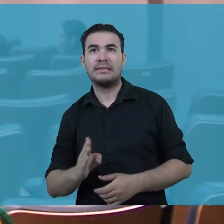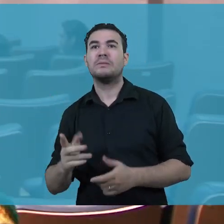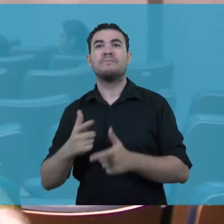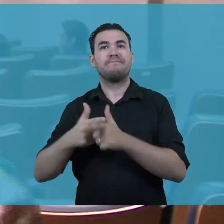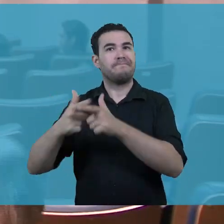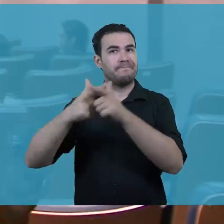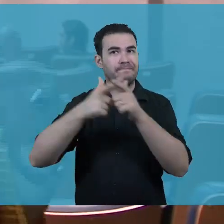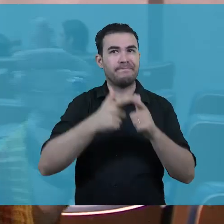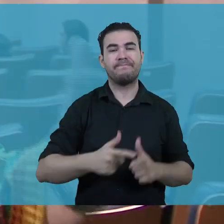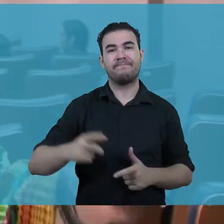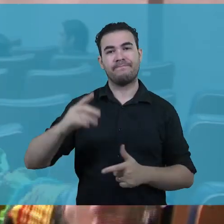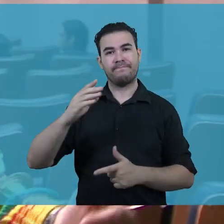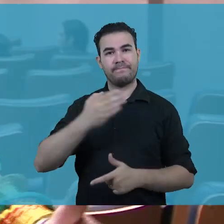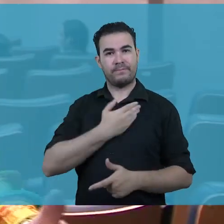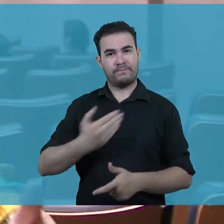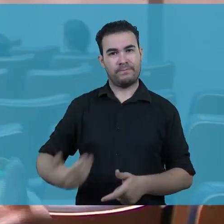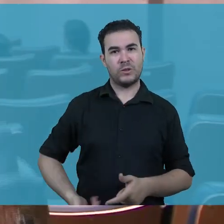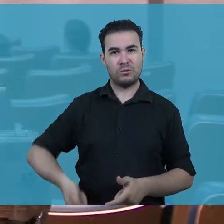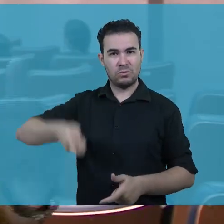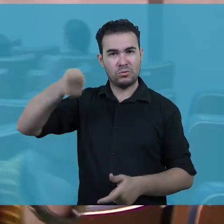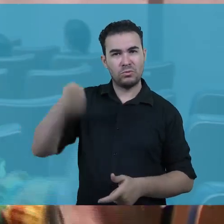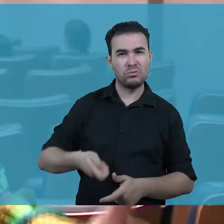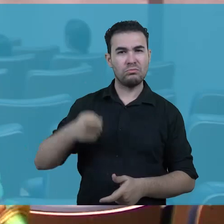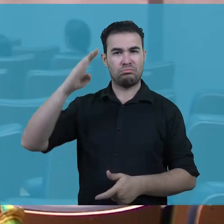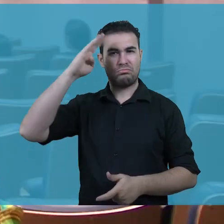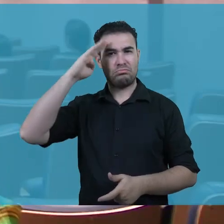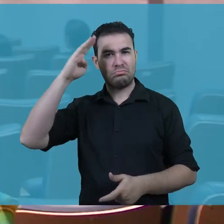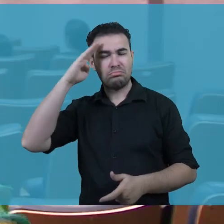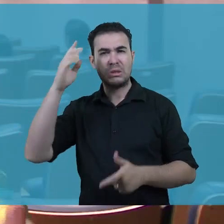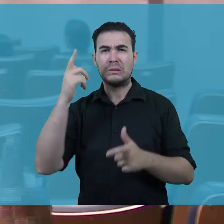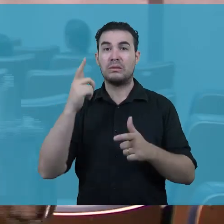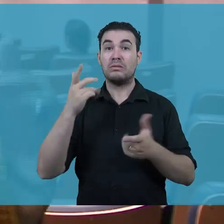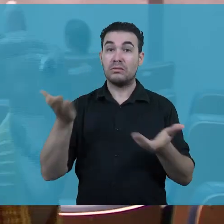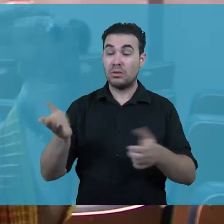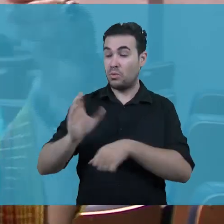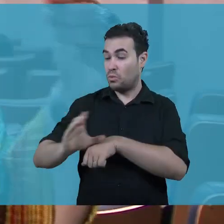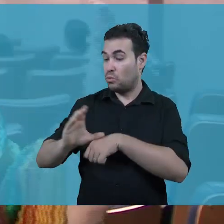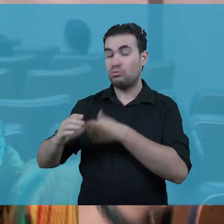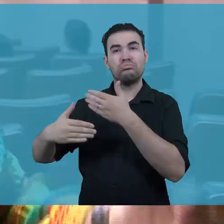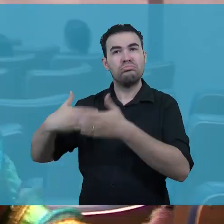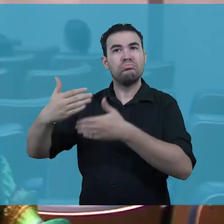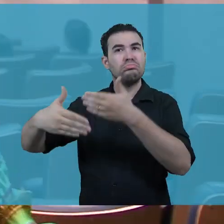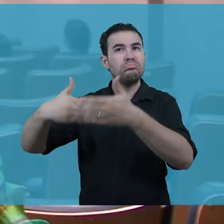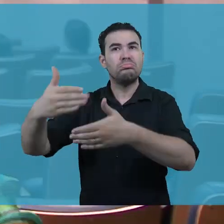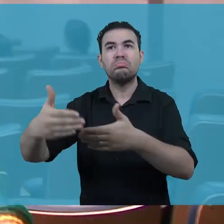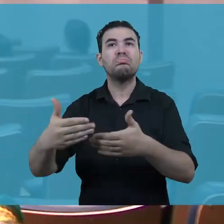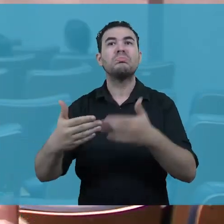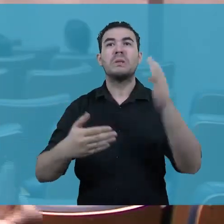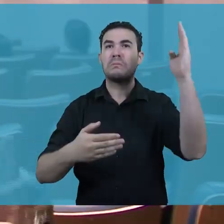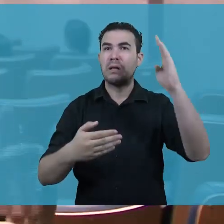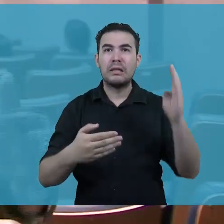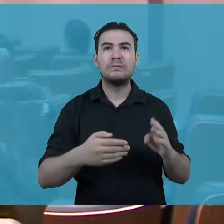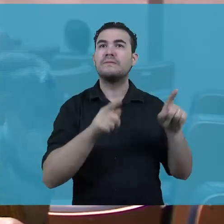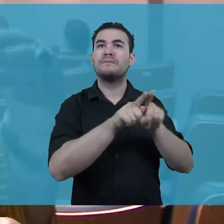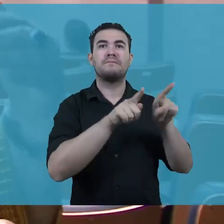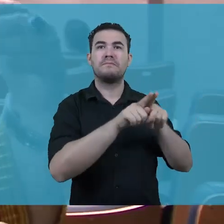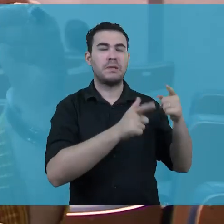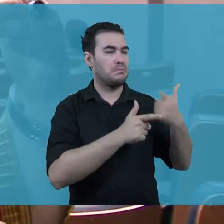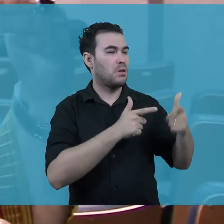momento. E ele acompanha vários momentos da vida brasileira. Se você pensar, a ditadura, com toda essa coisa do